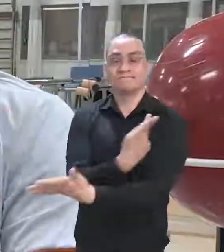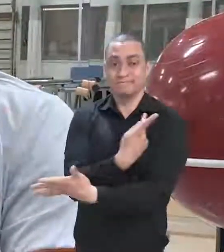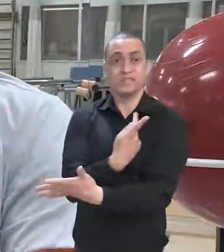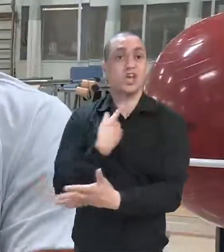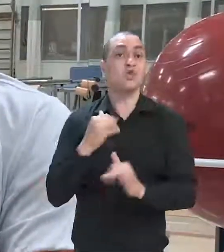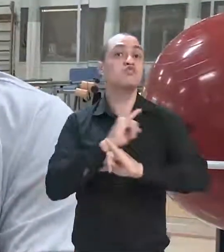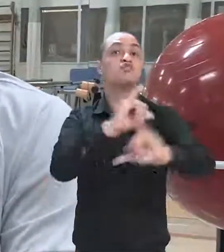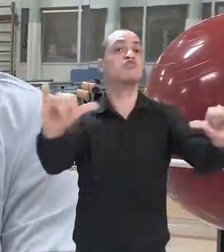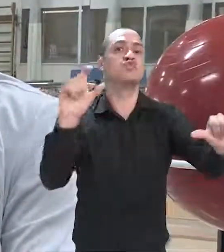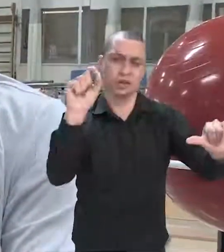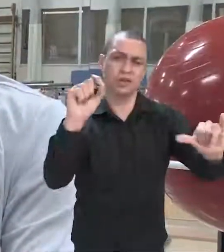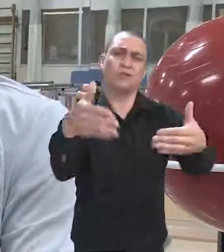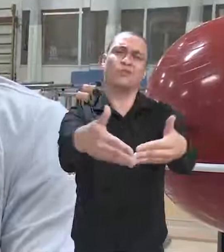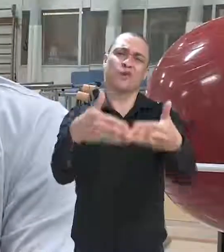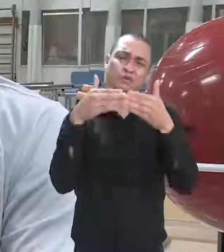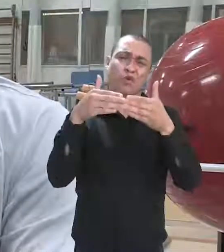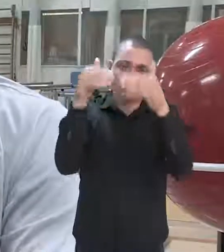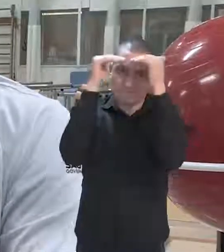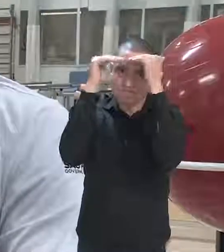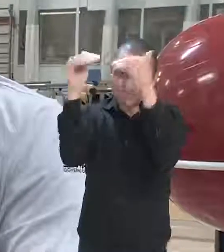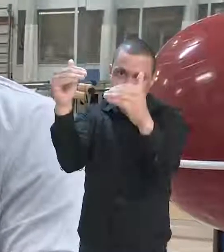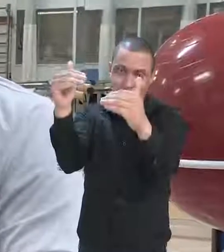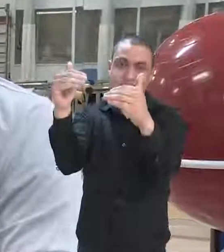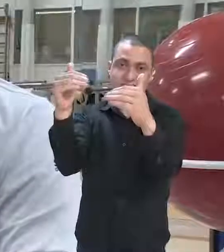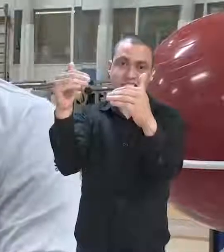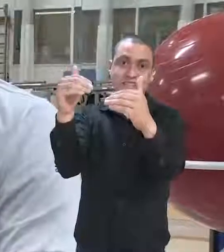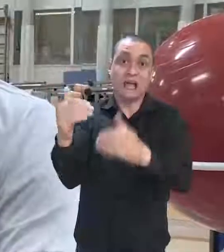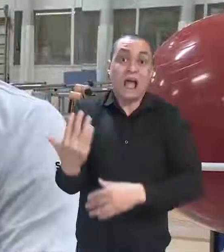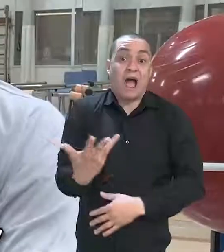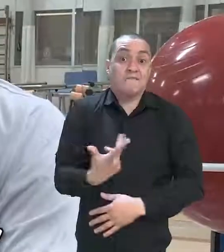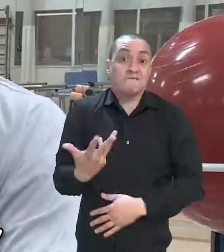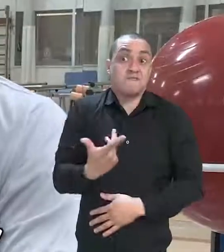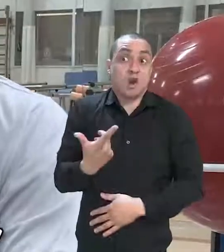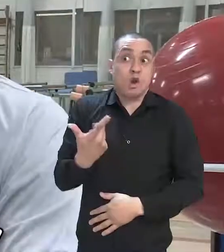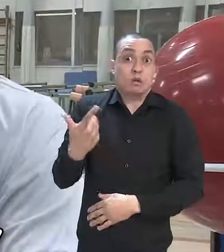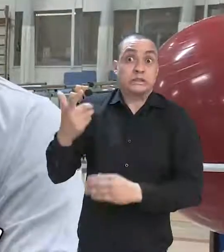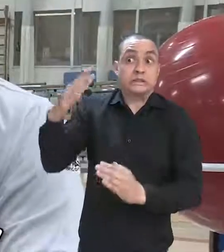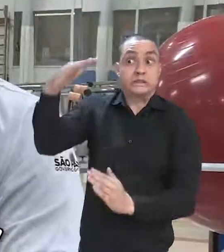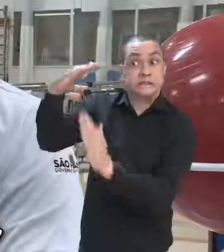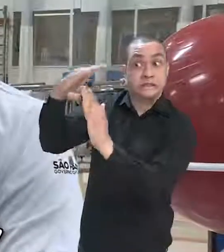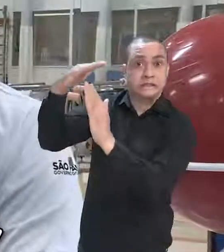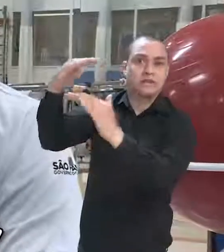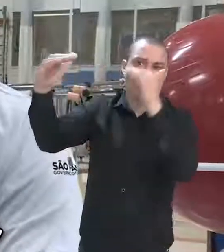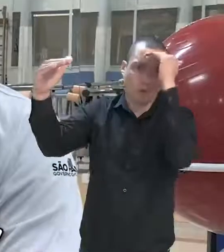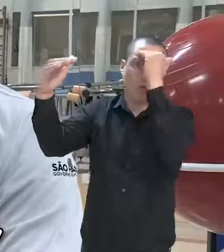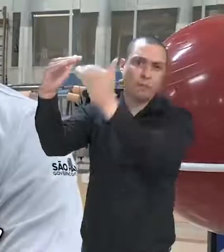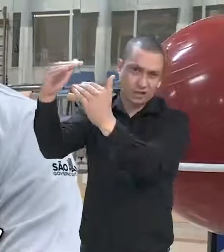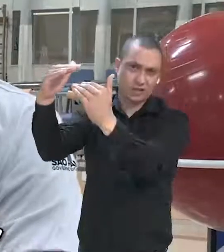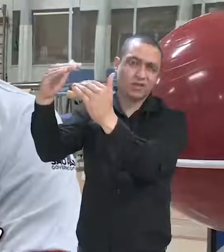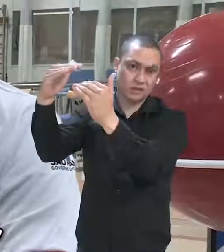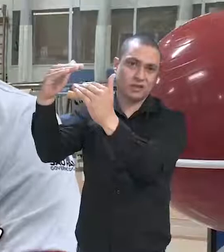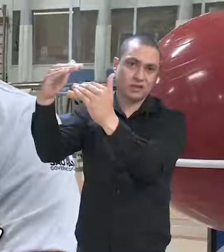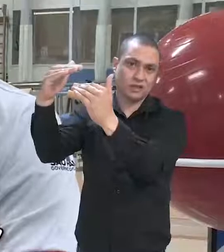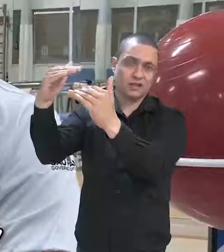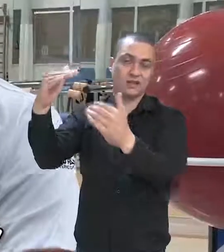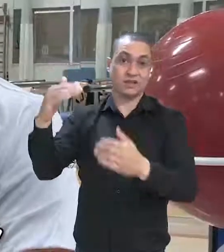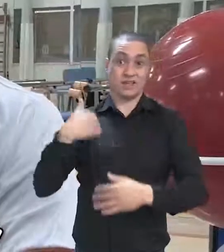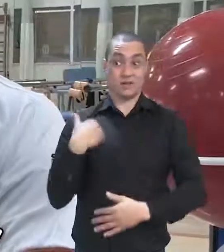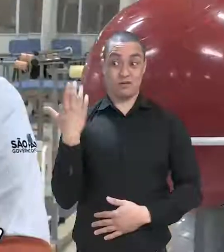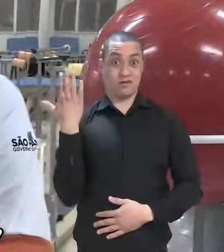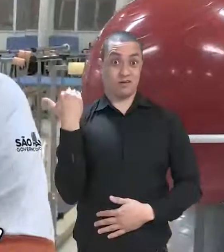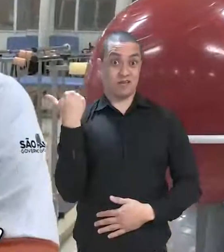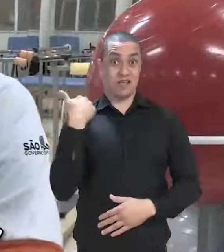falar é que respeite as condições, as condições da pista, o seu limite,